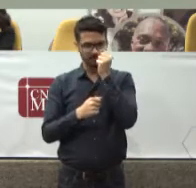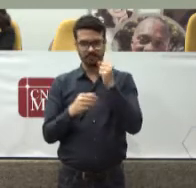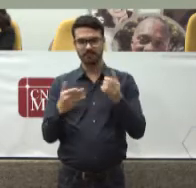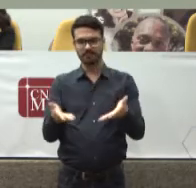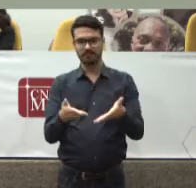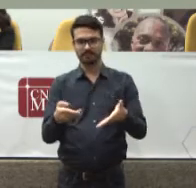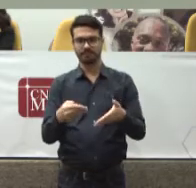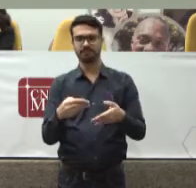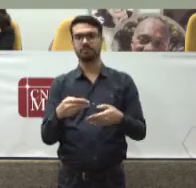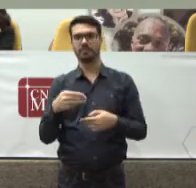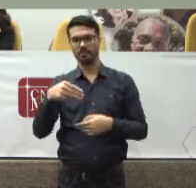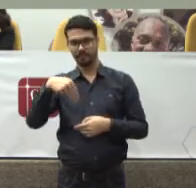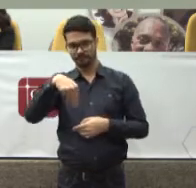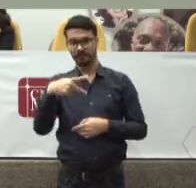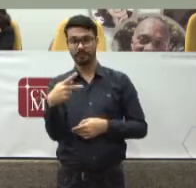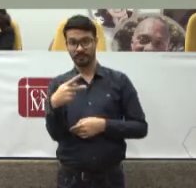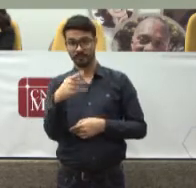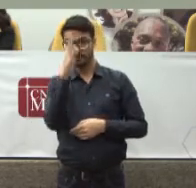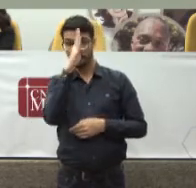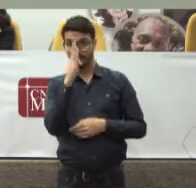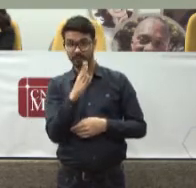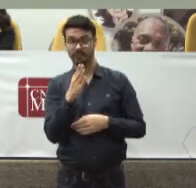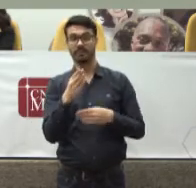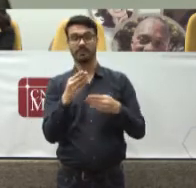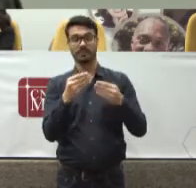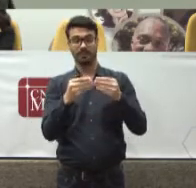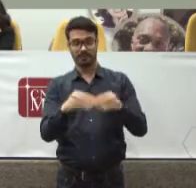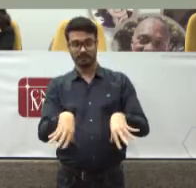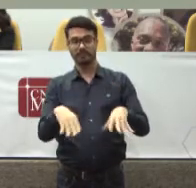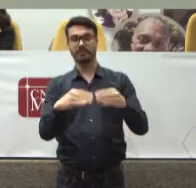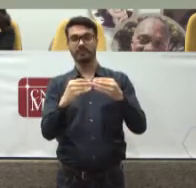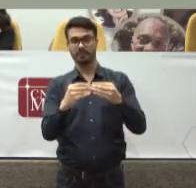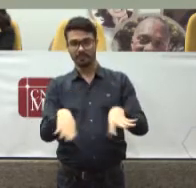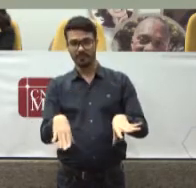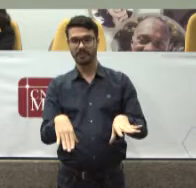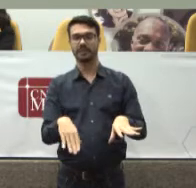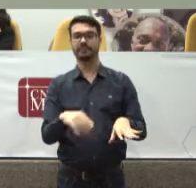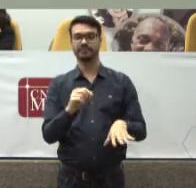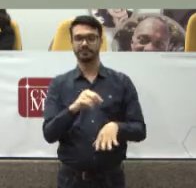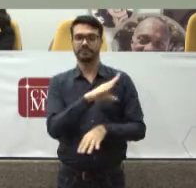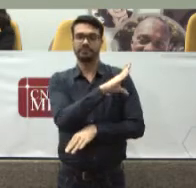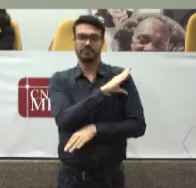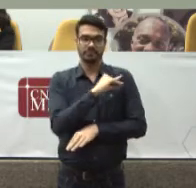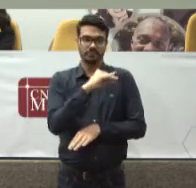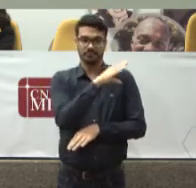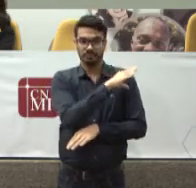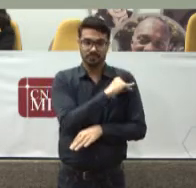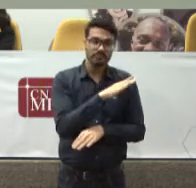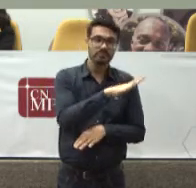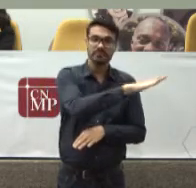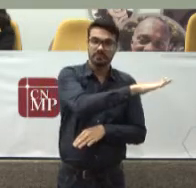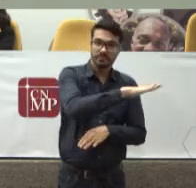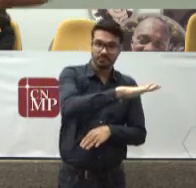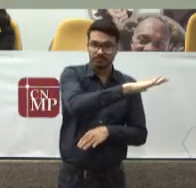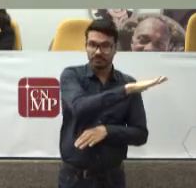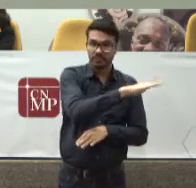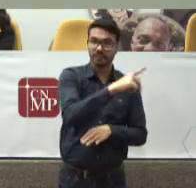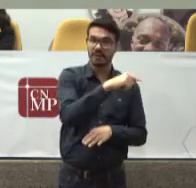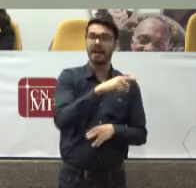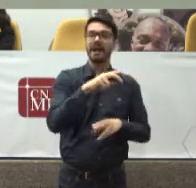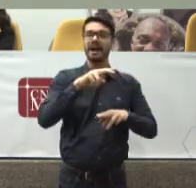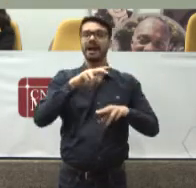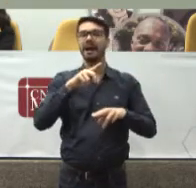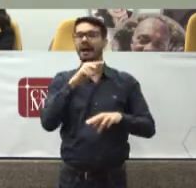brasileiro Está tão comprometido Com o que o comitê Do fórum da saúde faz Que a cadeira destinada